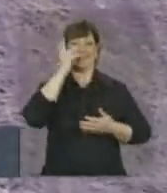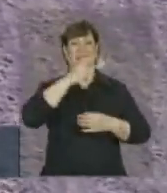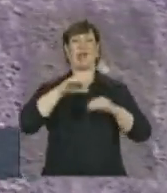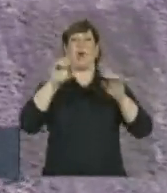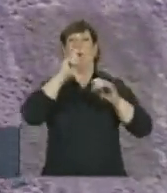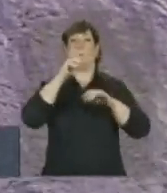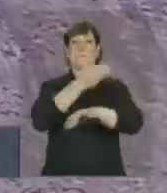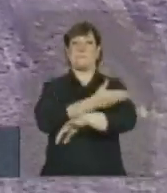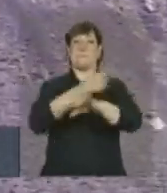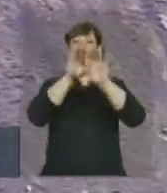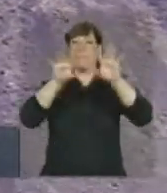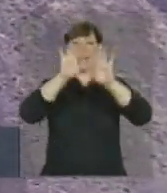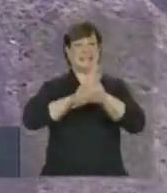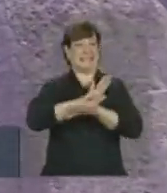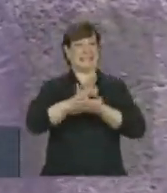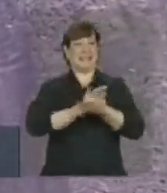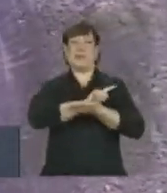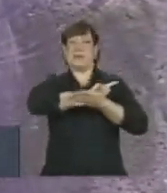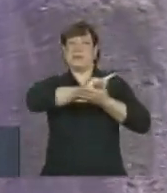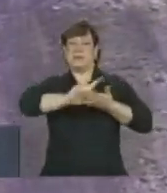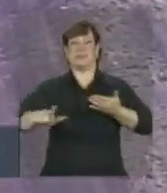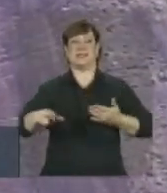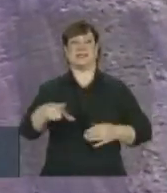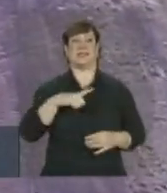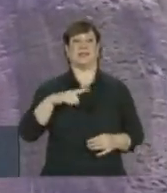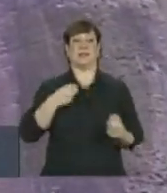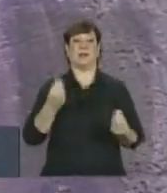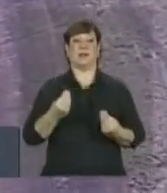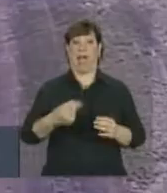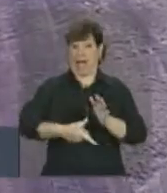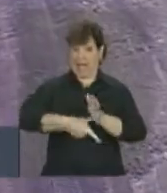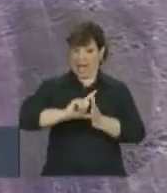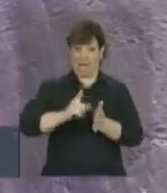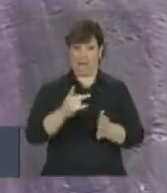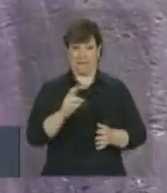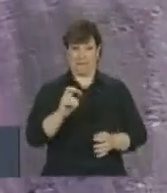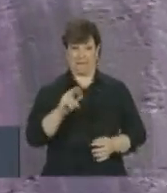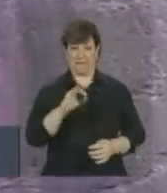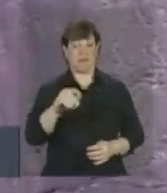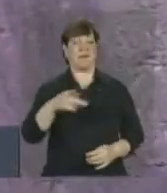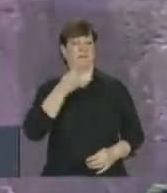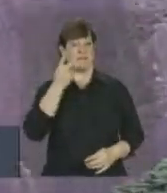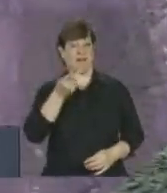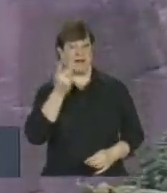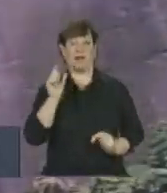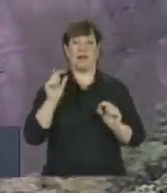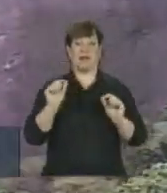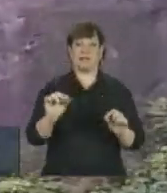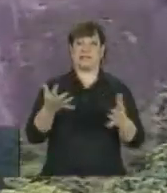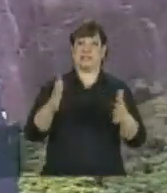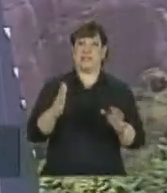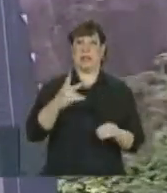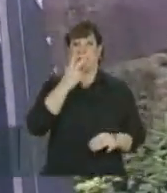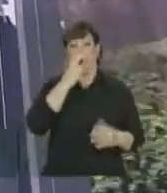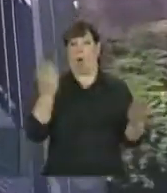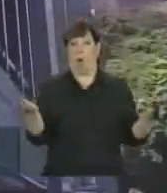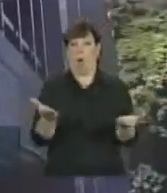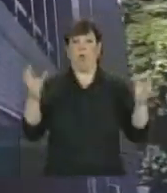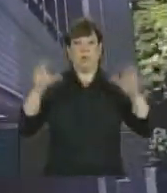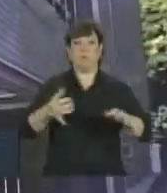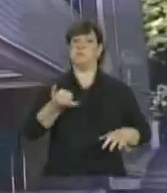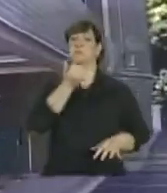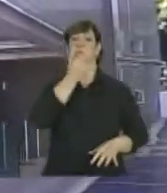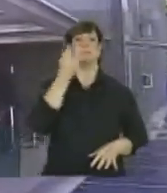nuvem, contrariando a previsão do tempo. Fiz uma pesquisa aí na internet e a previsão do tempo apontava que hoje poderia